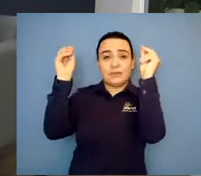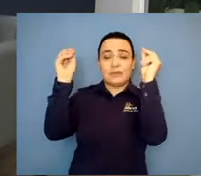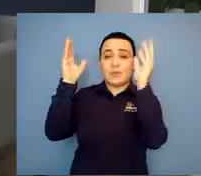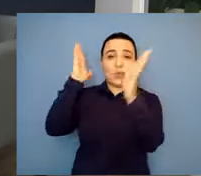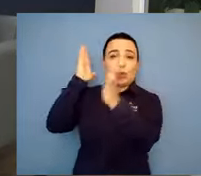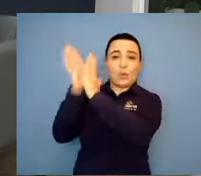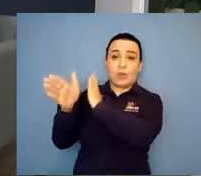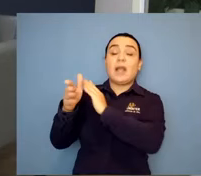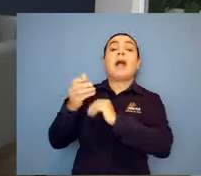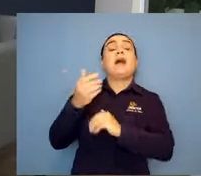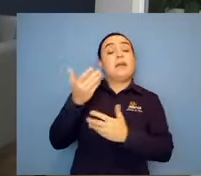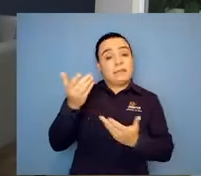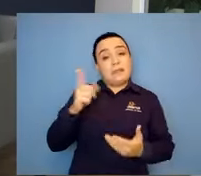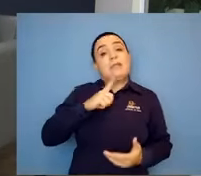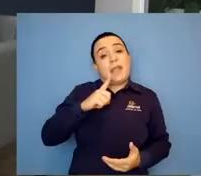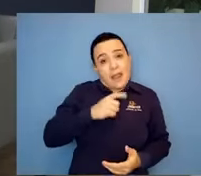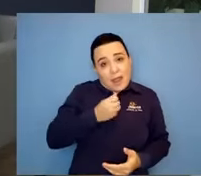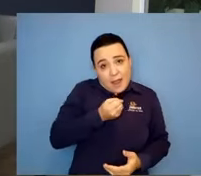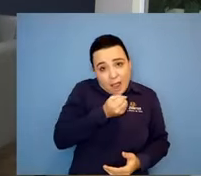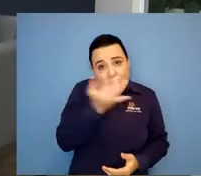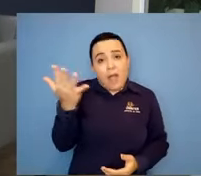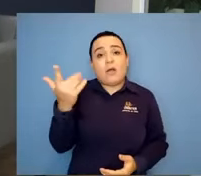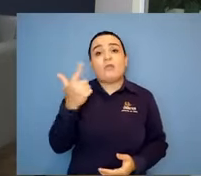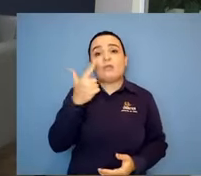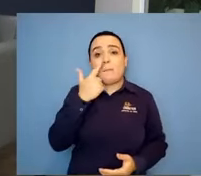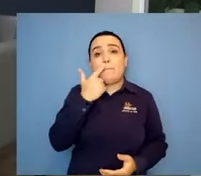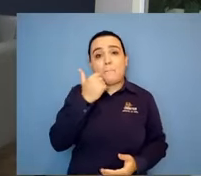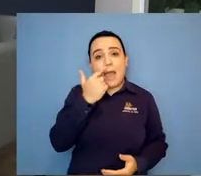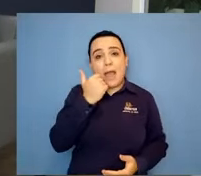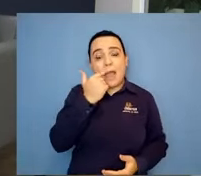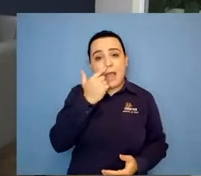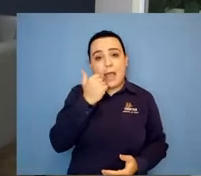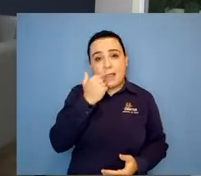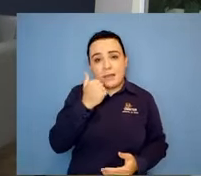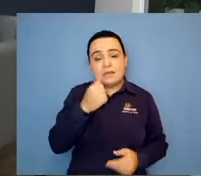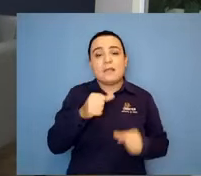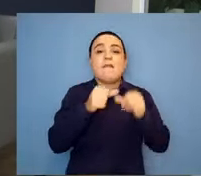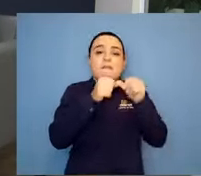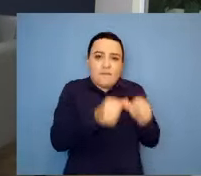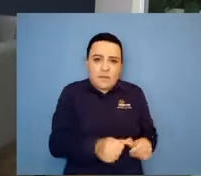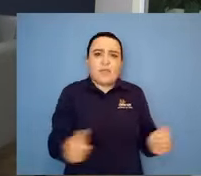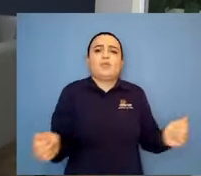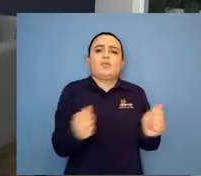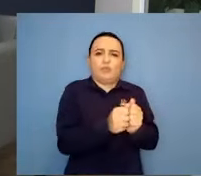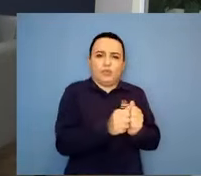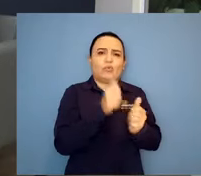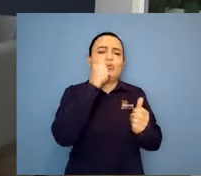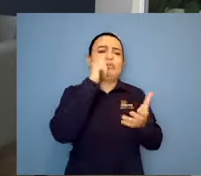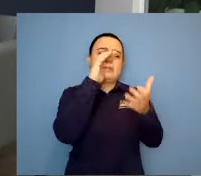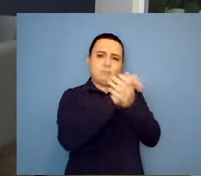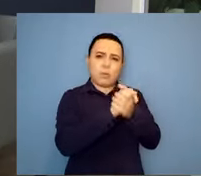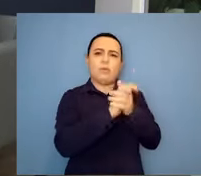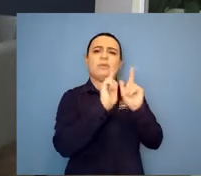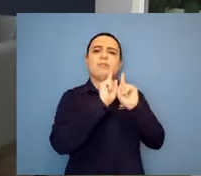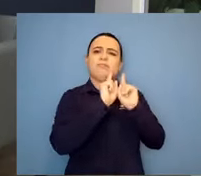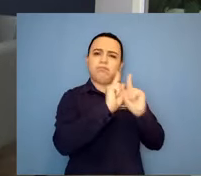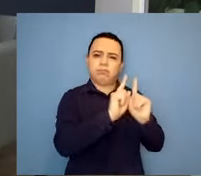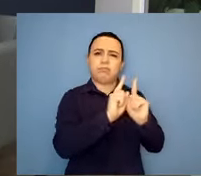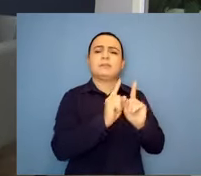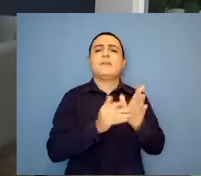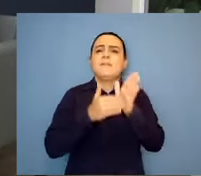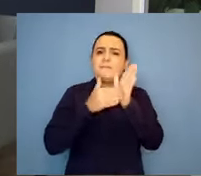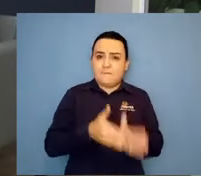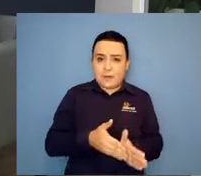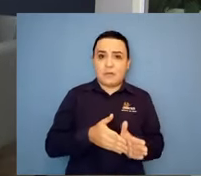né? Mas a maioria das mulheres, né, elas são mães solo, com dois, três filhos. Eu conheço mães que têm